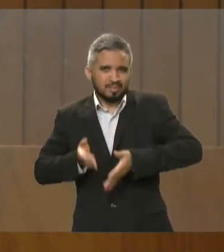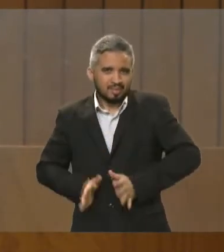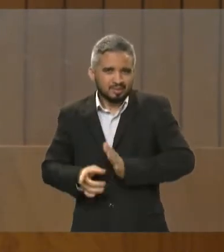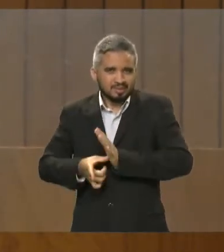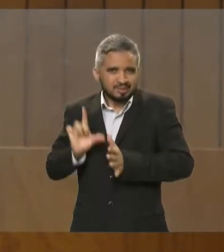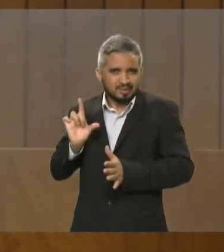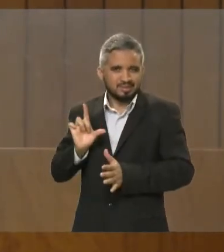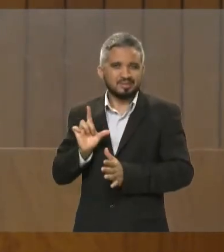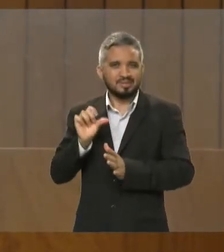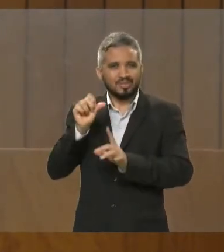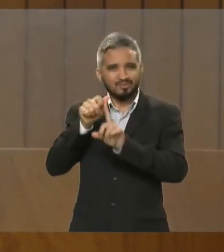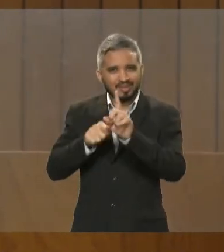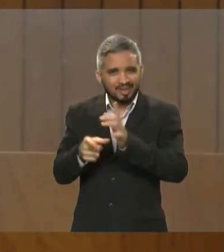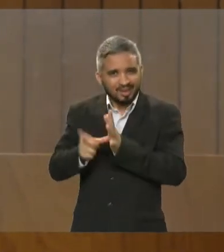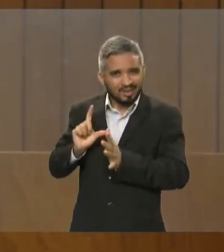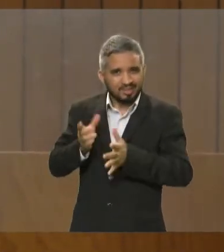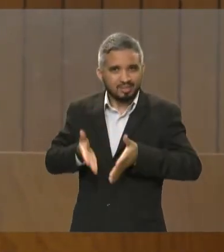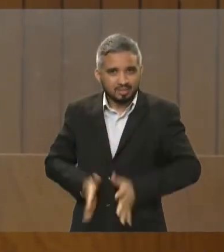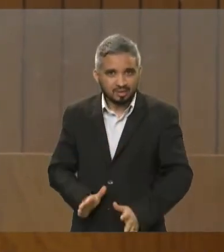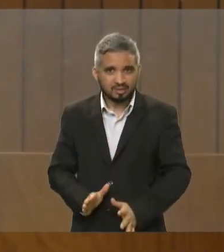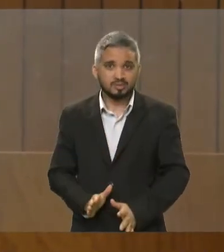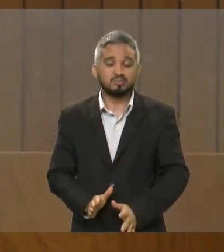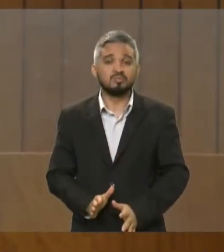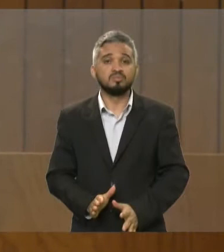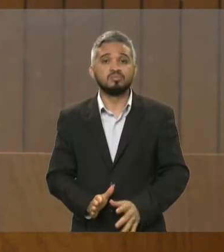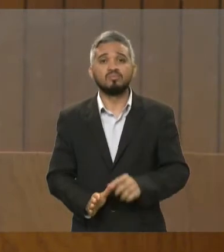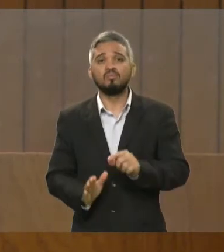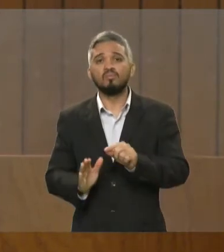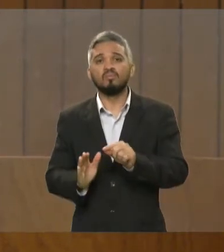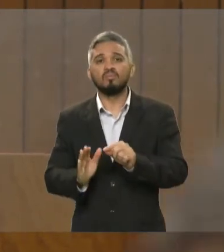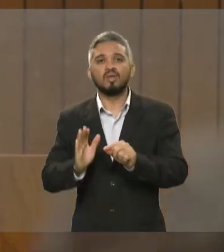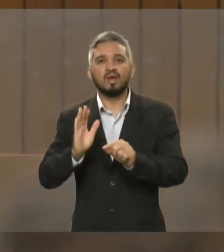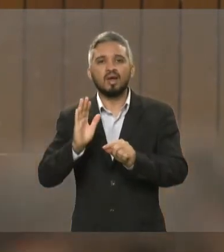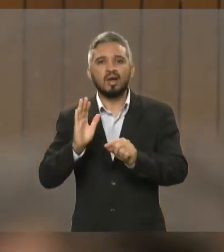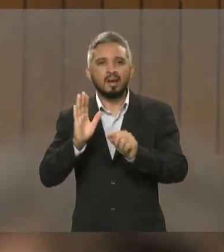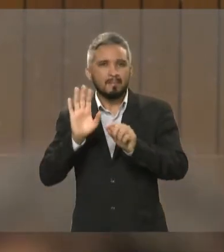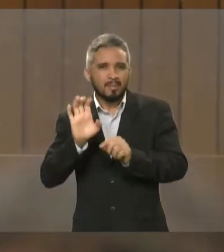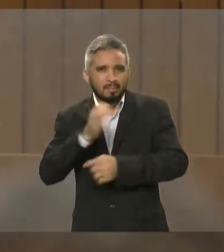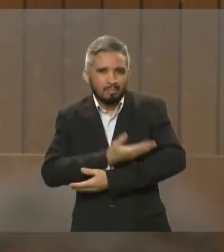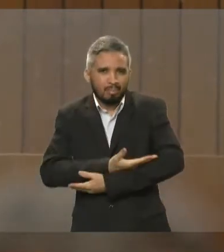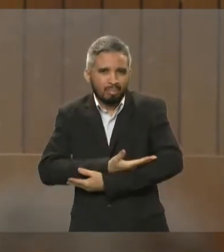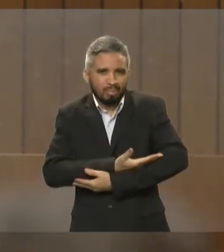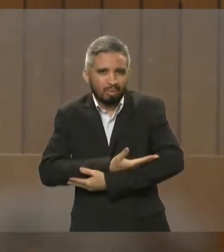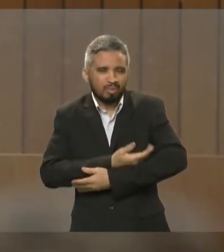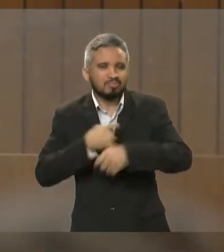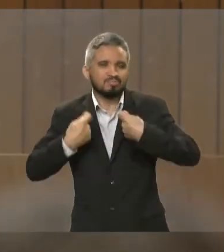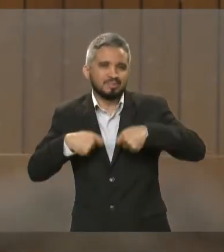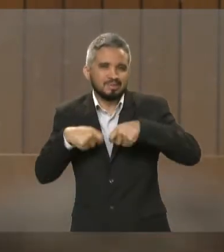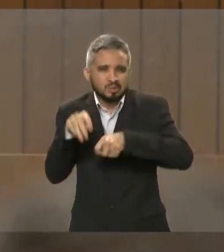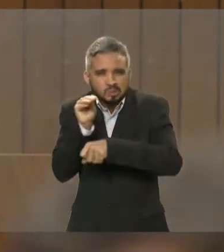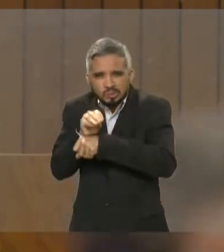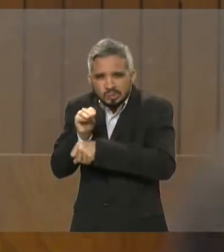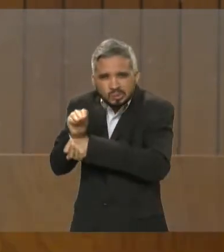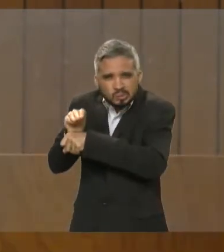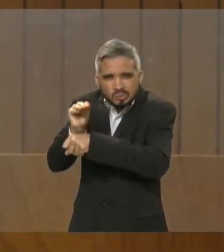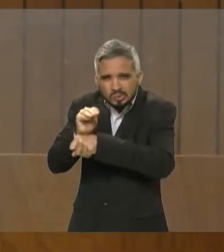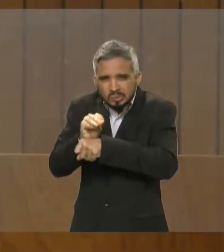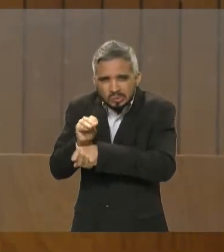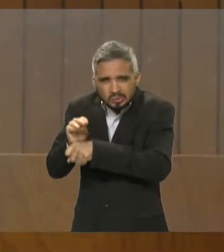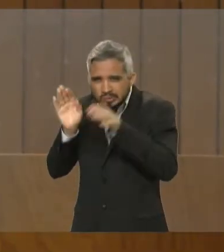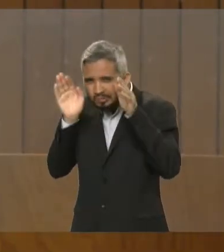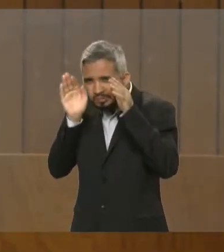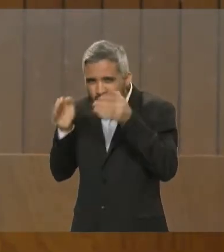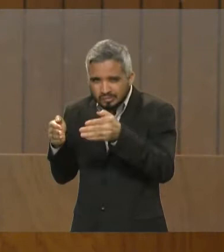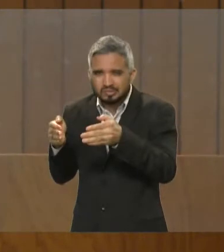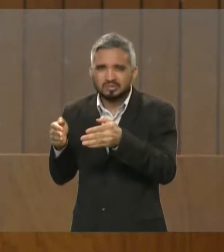maiores do que aquela criança que nasce no tempo normal. E, muitas das vezes, o serviço público